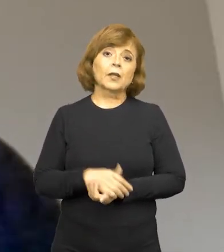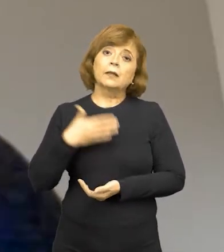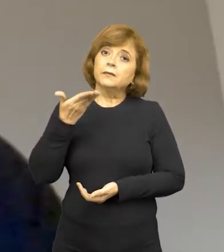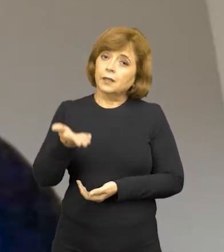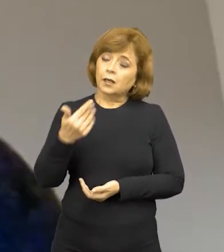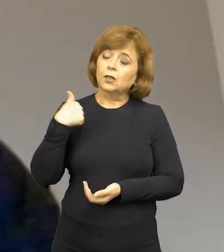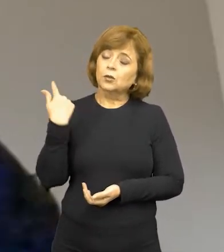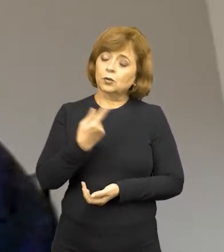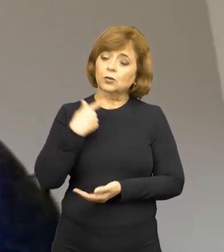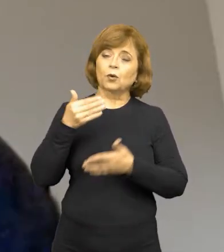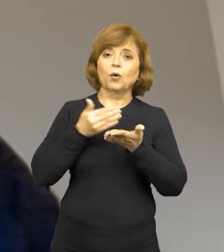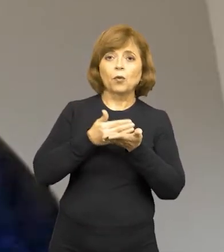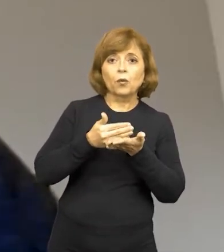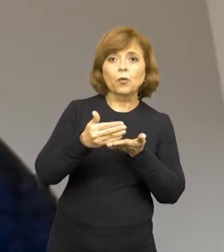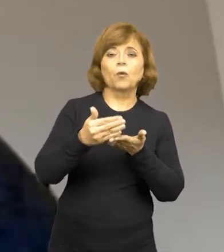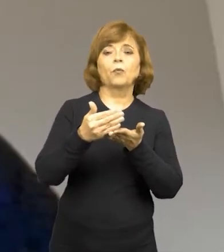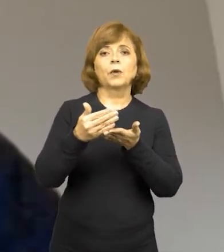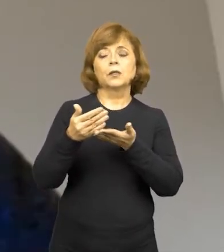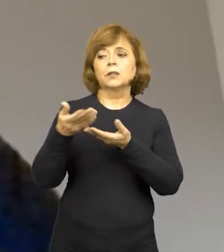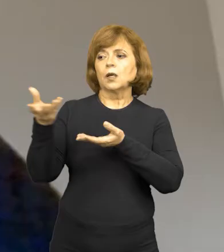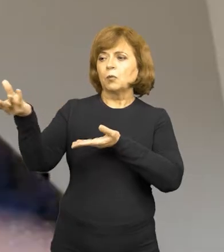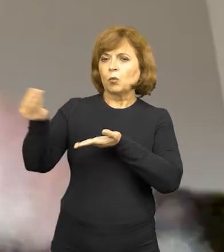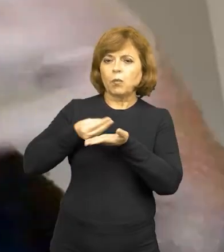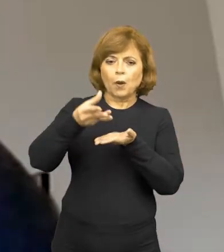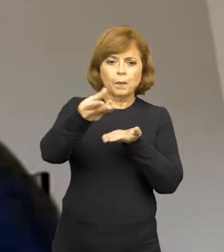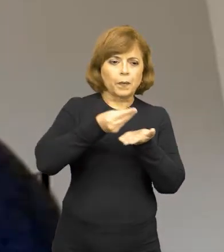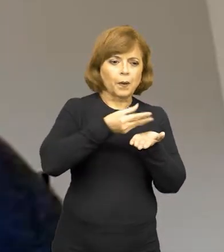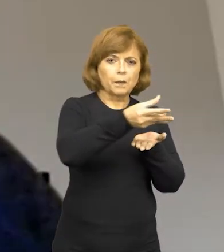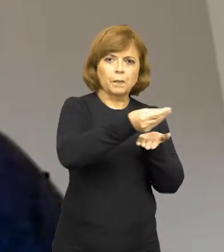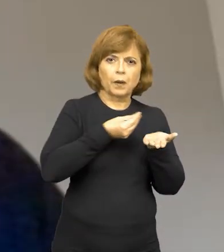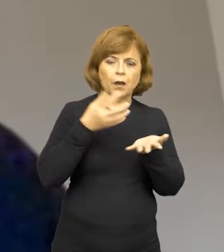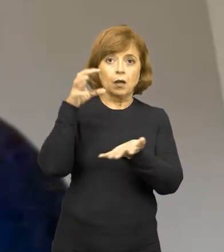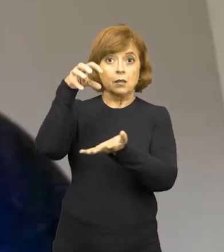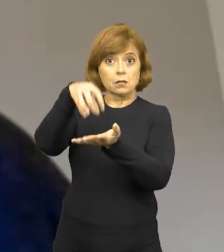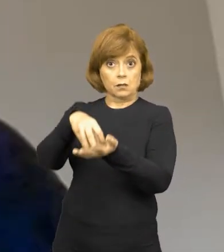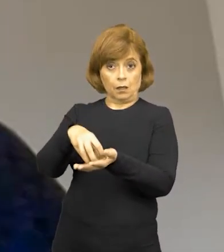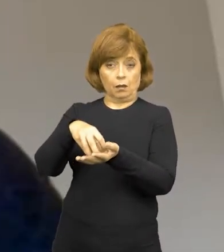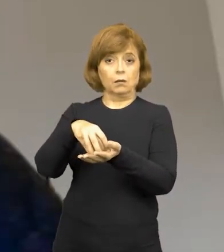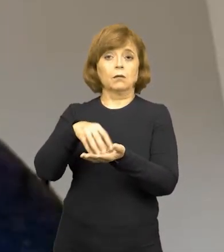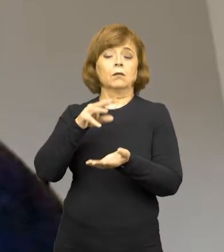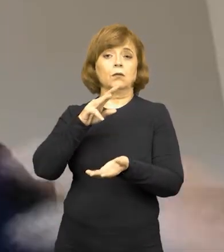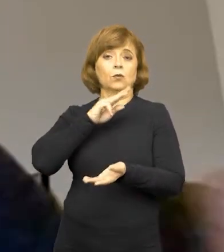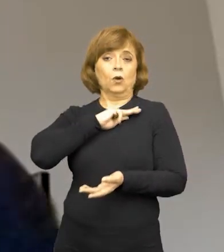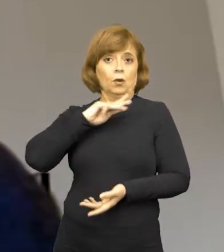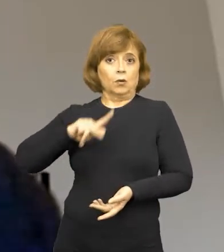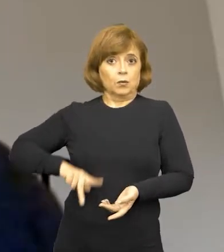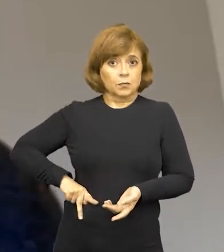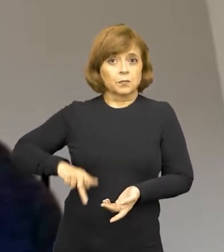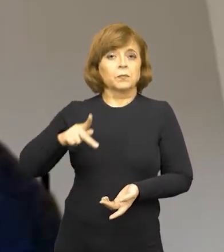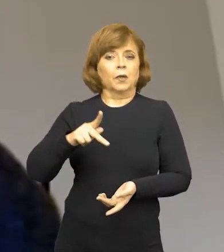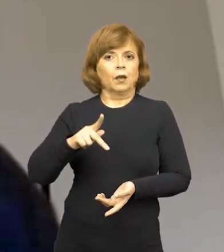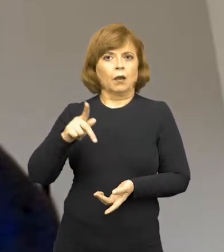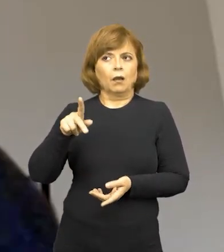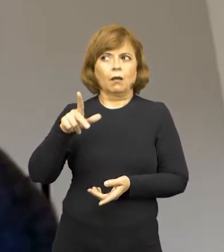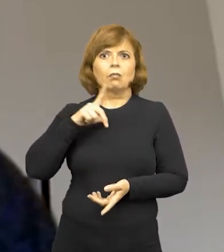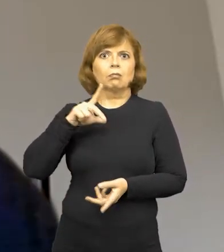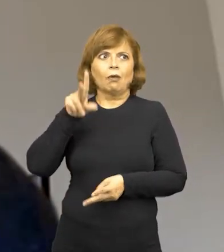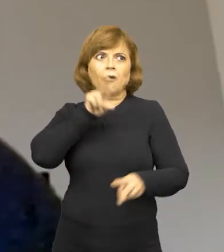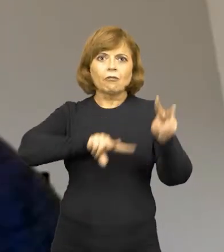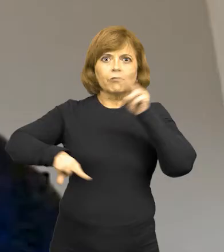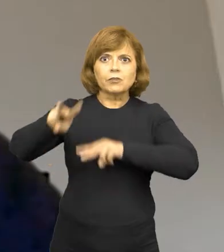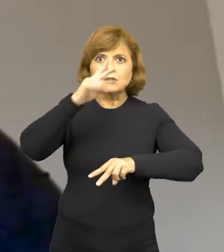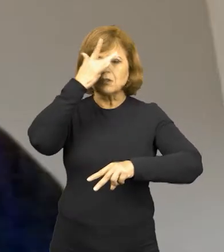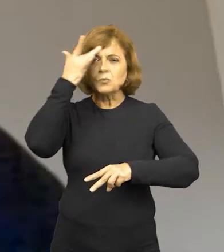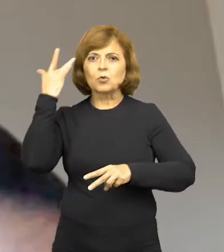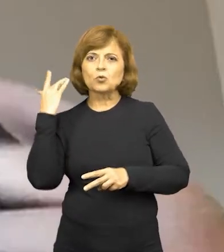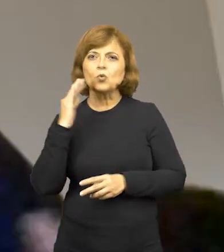Daí que nós começamos, então, a receber, no momento em que o Centro de Memória do MP passou a ter uma certa visibilidade,